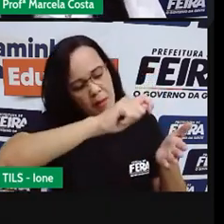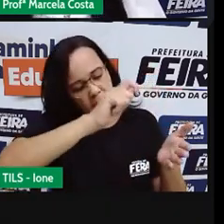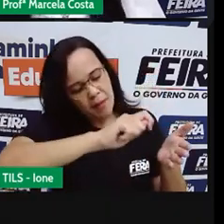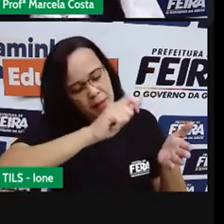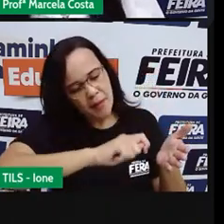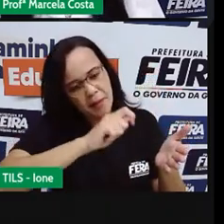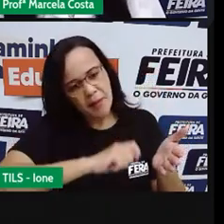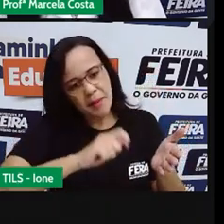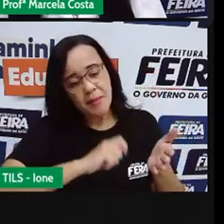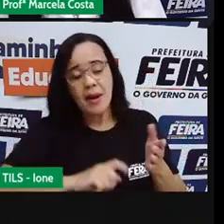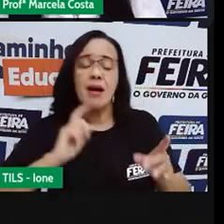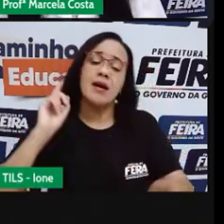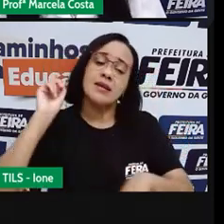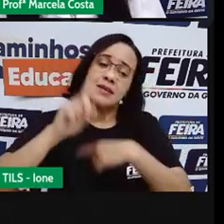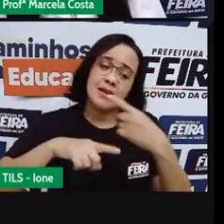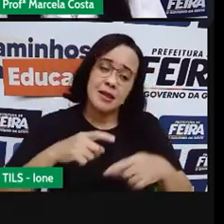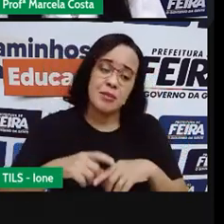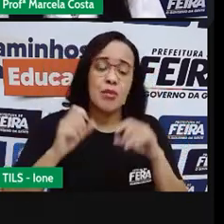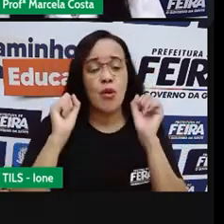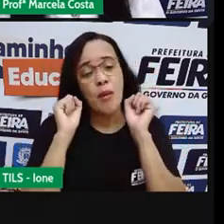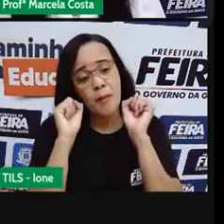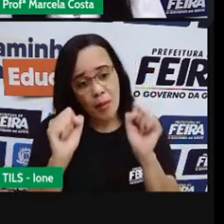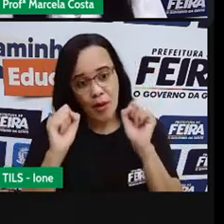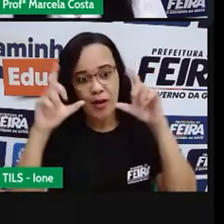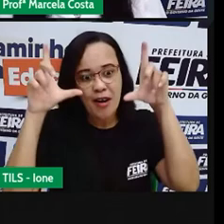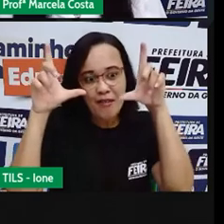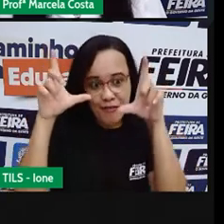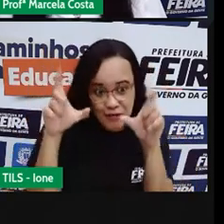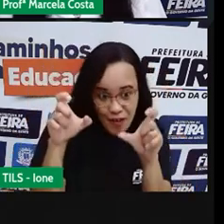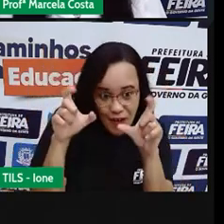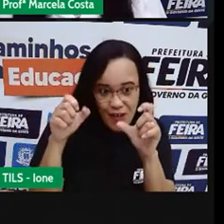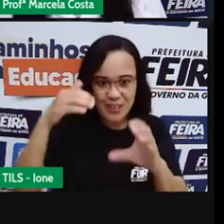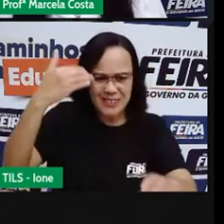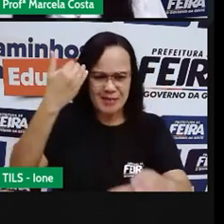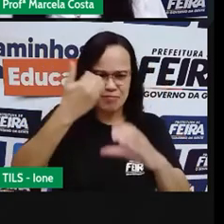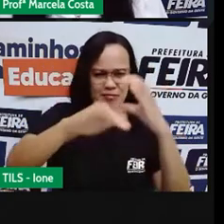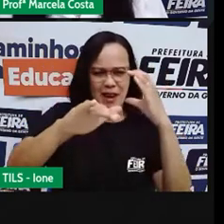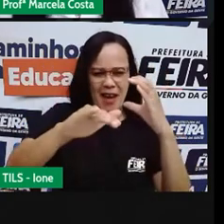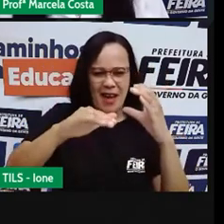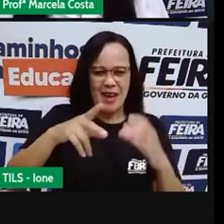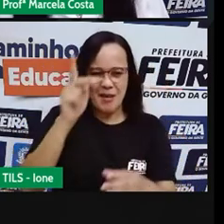Registrar Essa produção E encaminha Para a professora Da sua turma